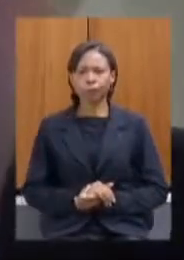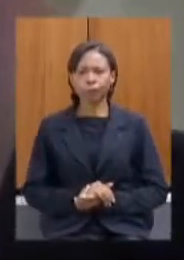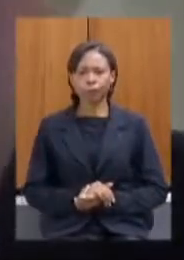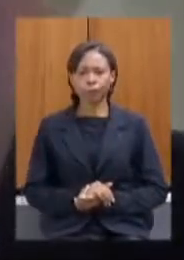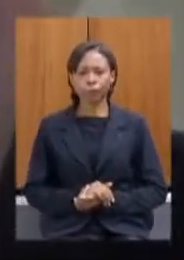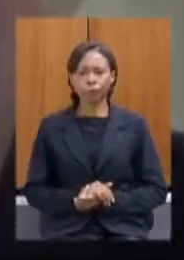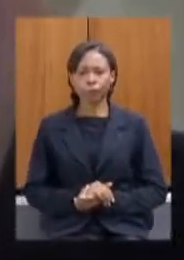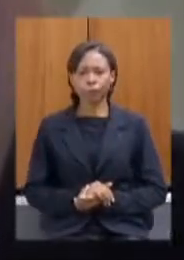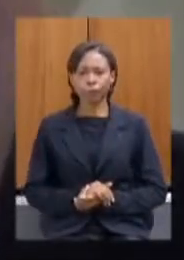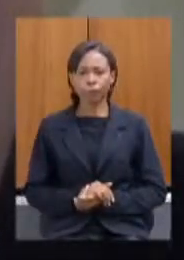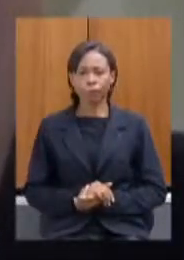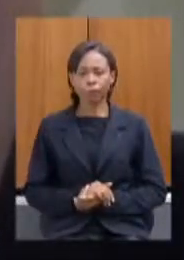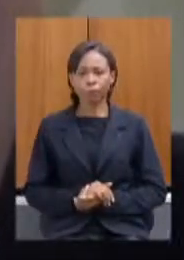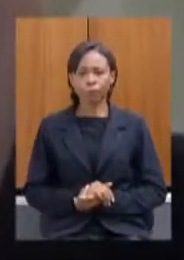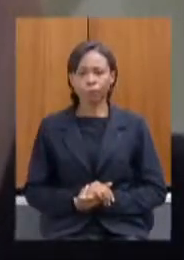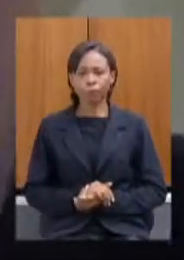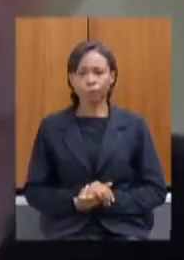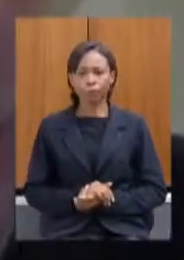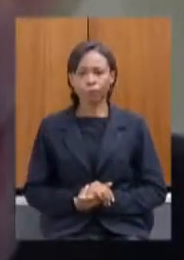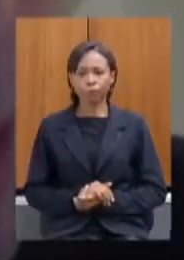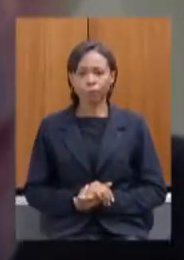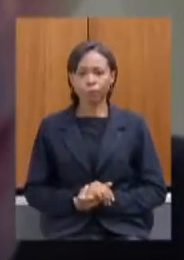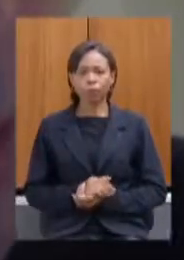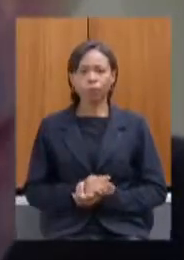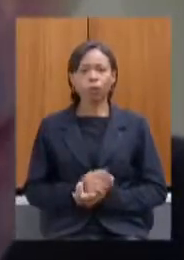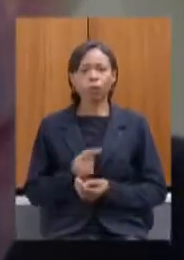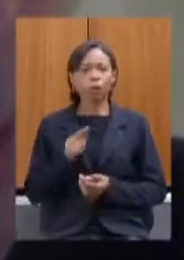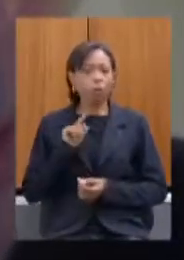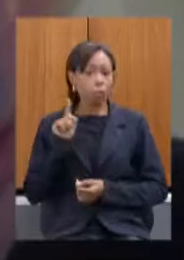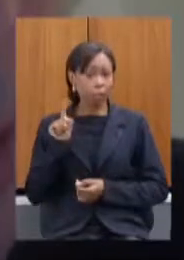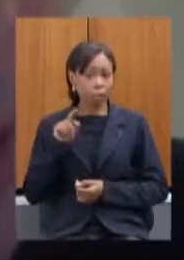o acordo de Mariana